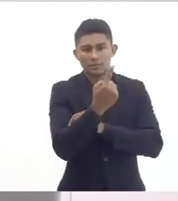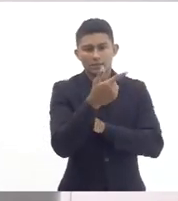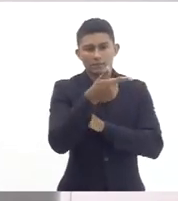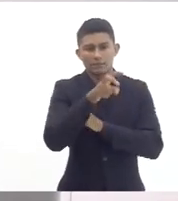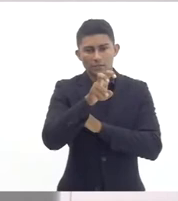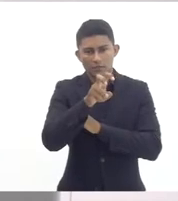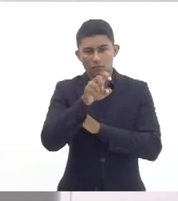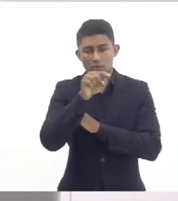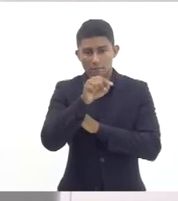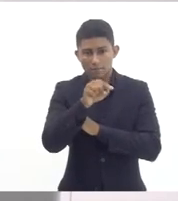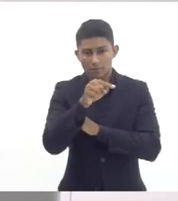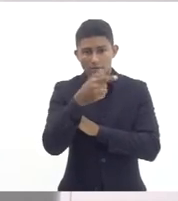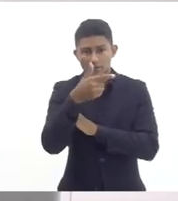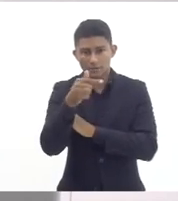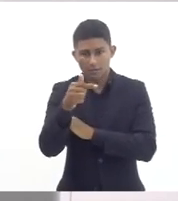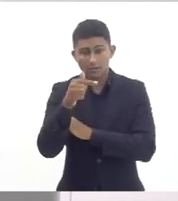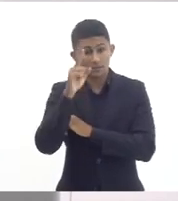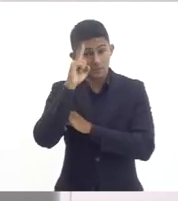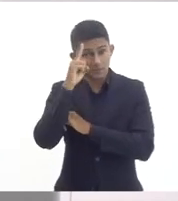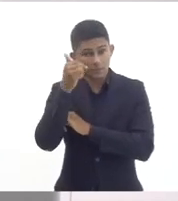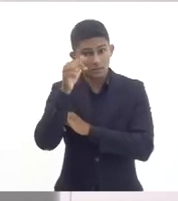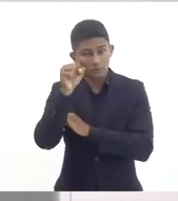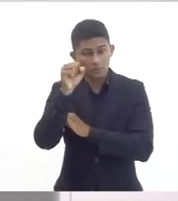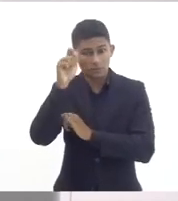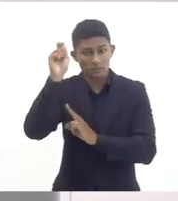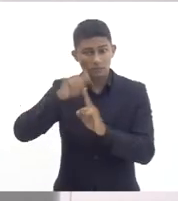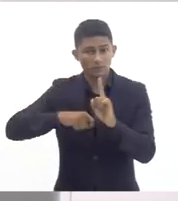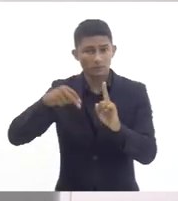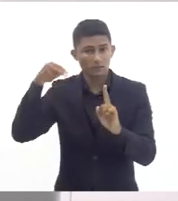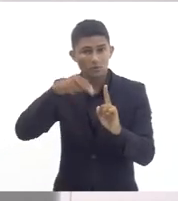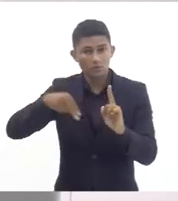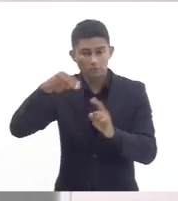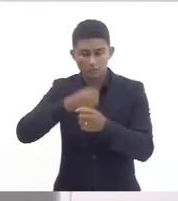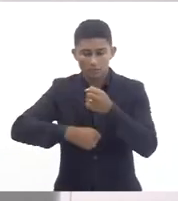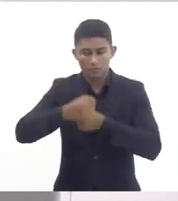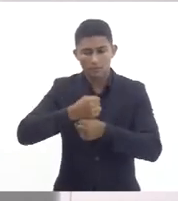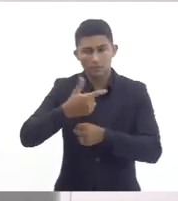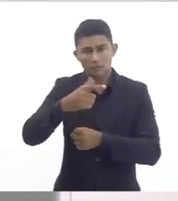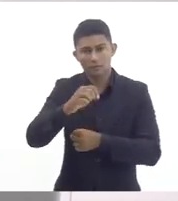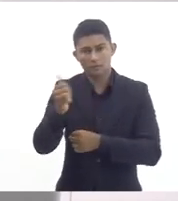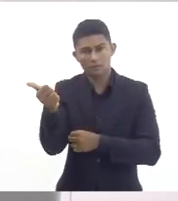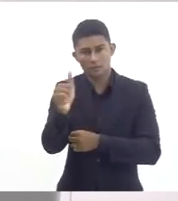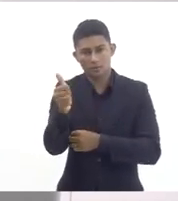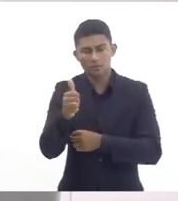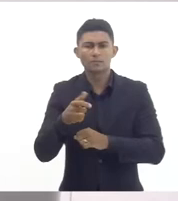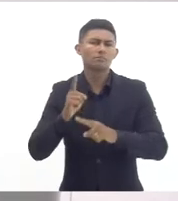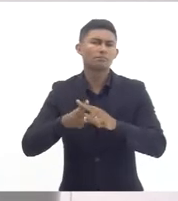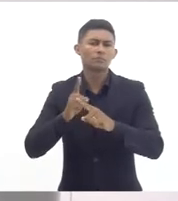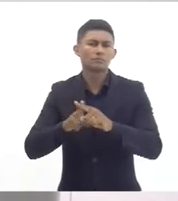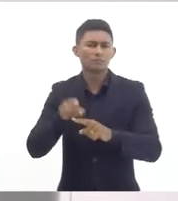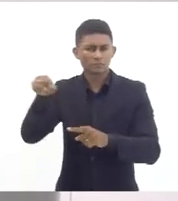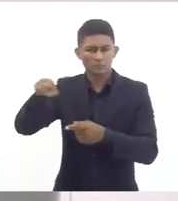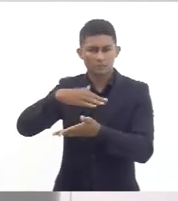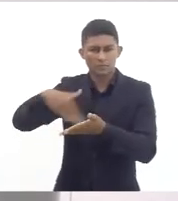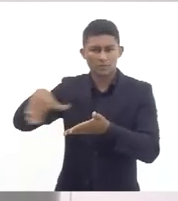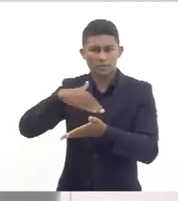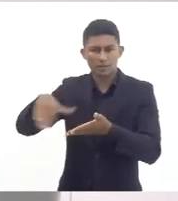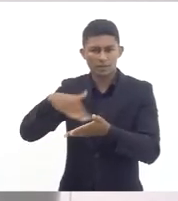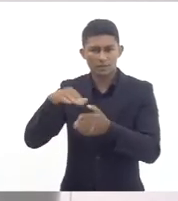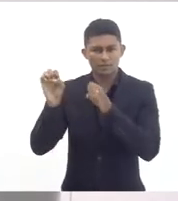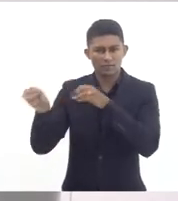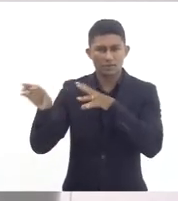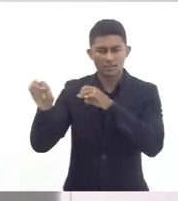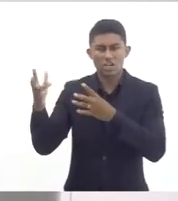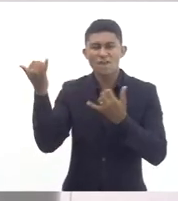de 18 de novembro de 2011 onde ela limita para a gente os dados